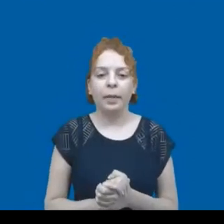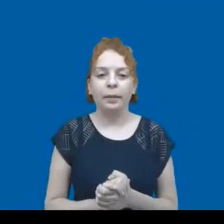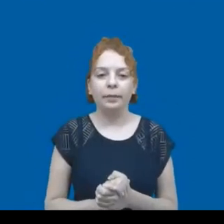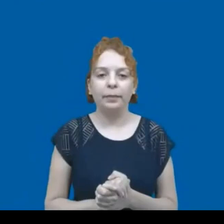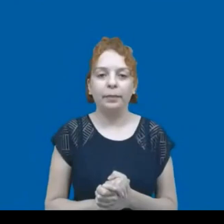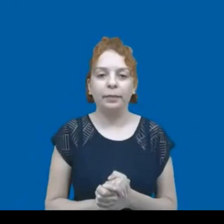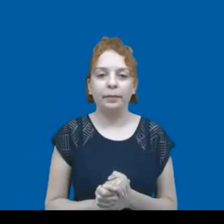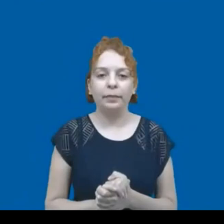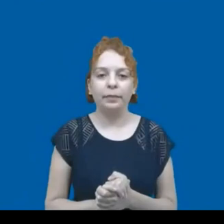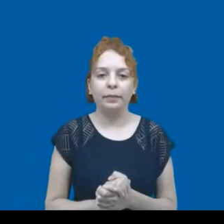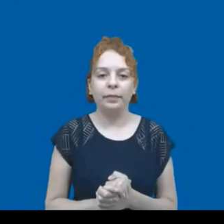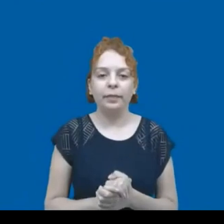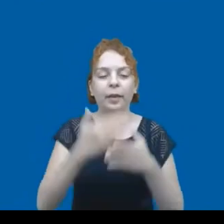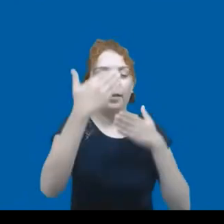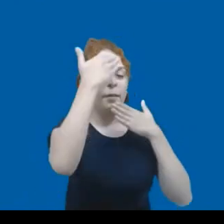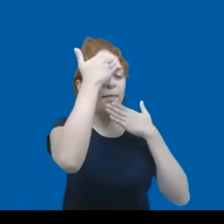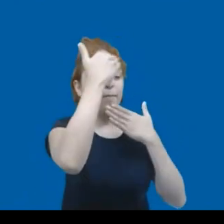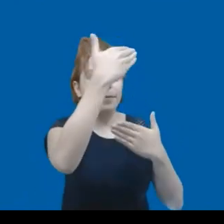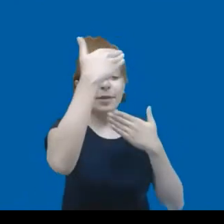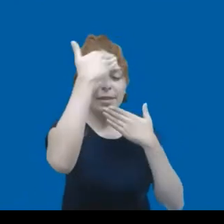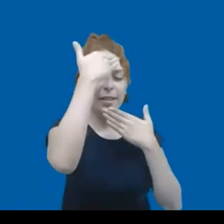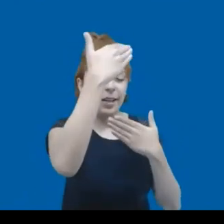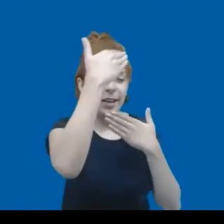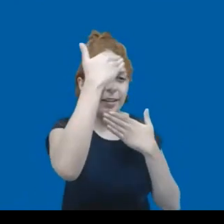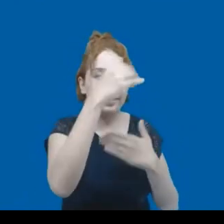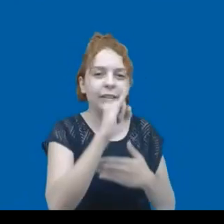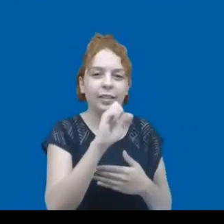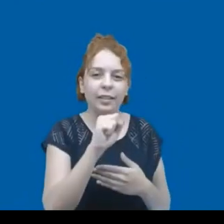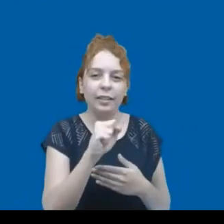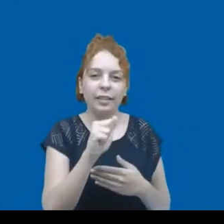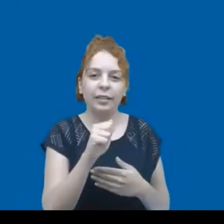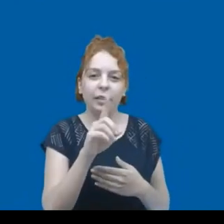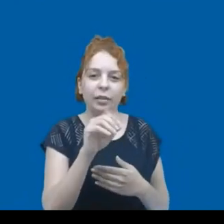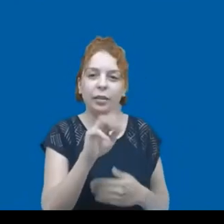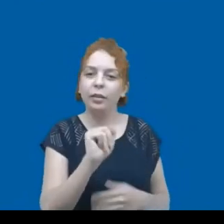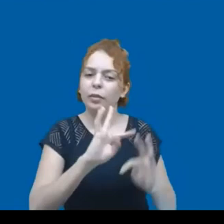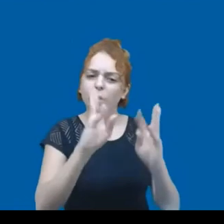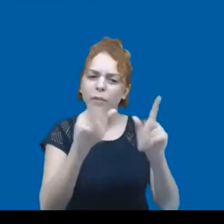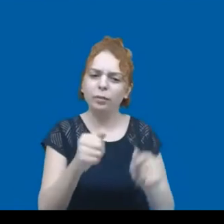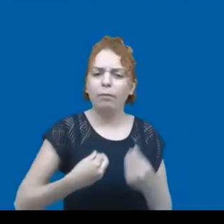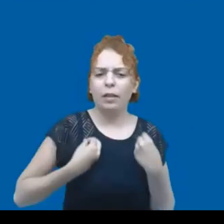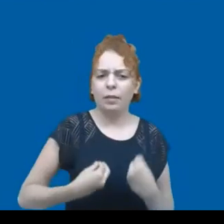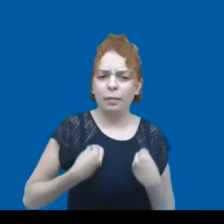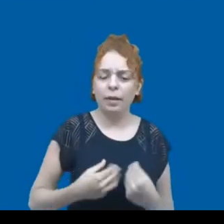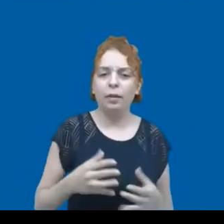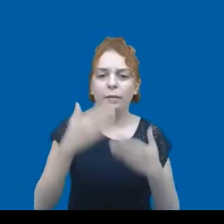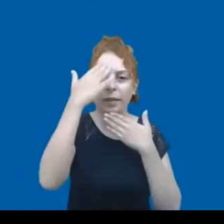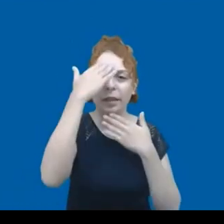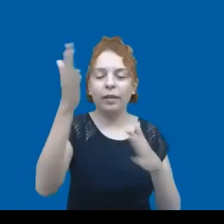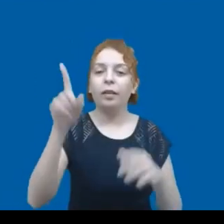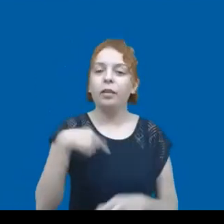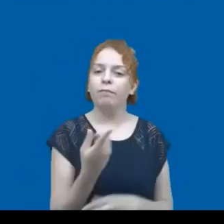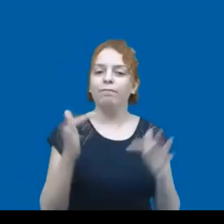Renê está falando sem áudio. Obrigado demais, Isadora. Obrigado a todo mundo que participou. Fico muito feliz também que a gente traga